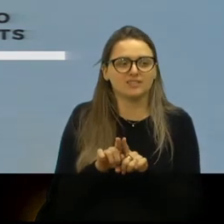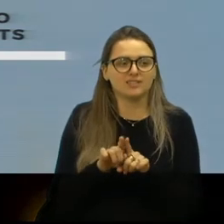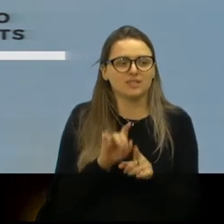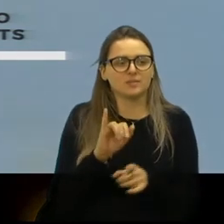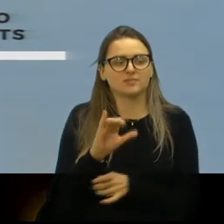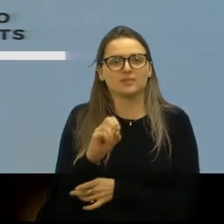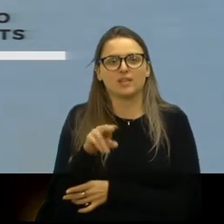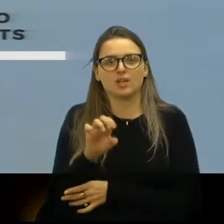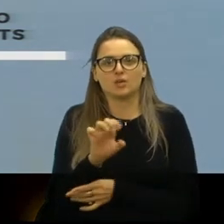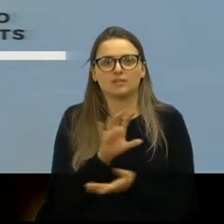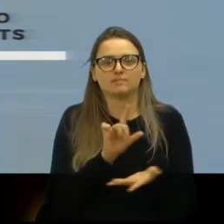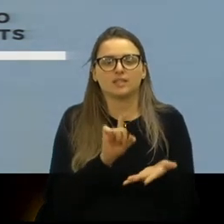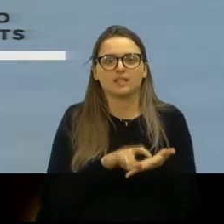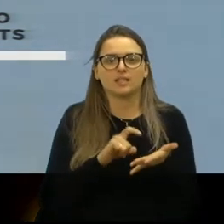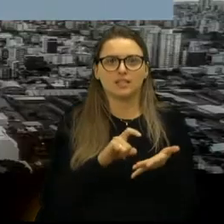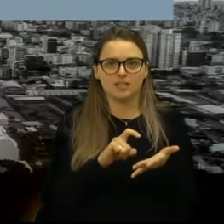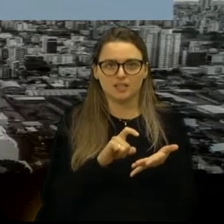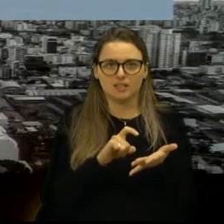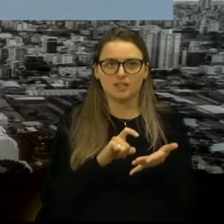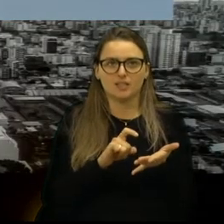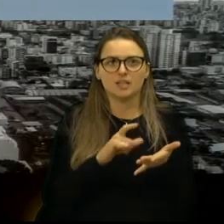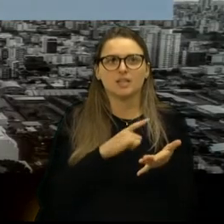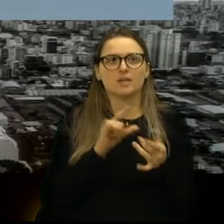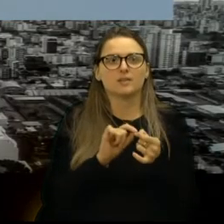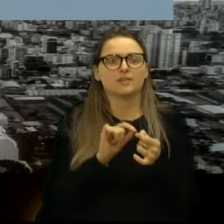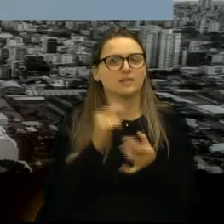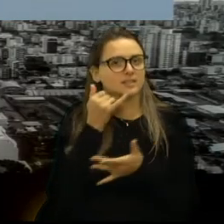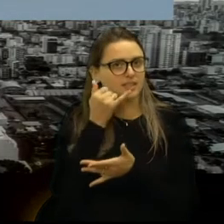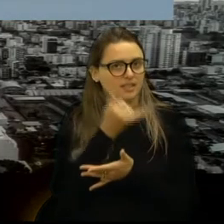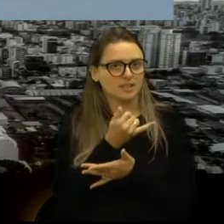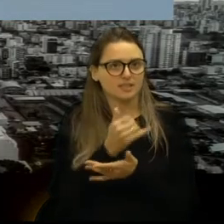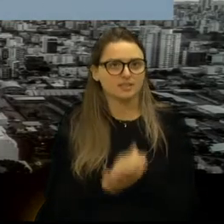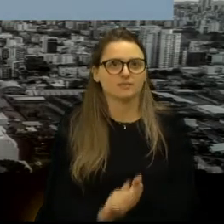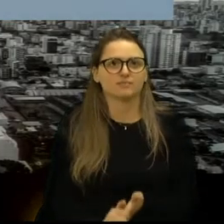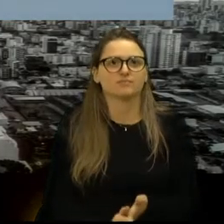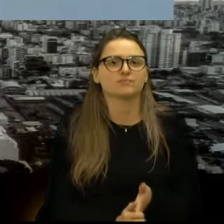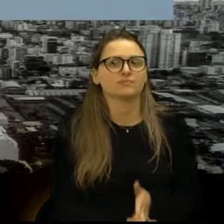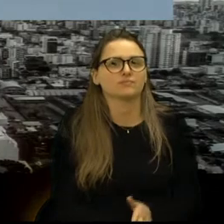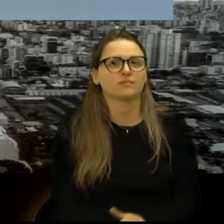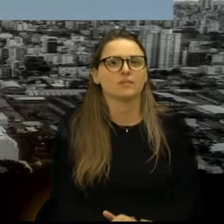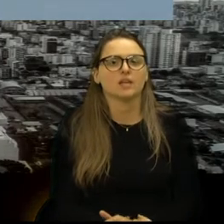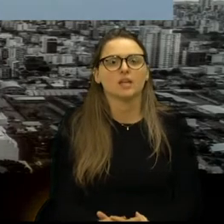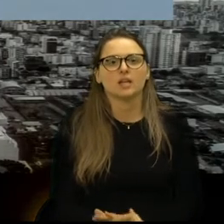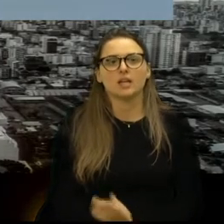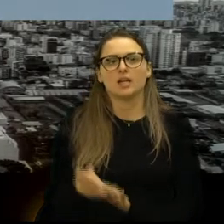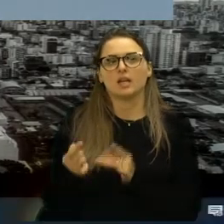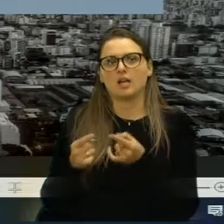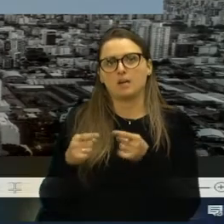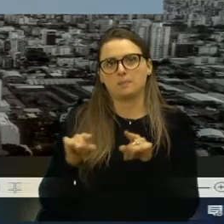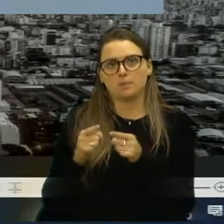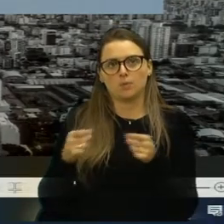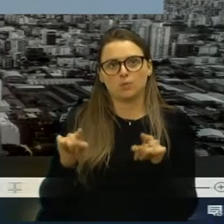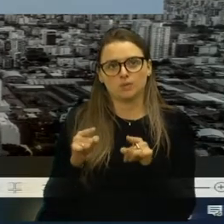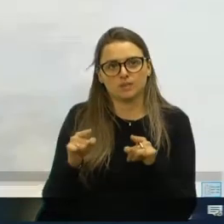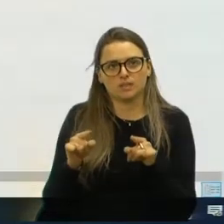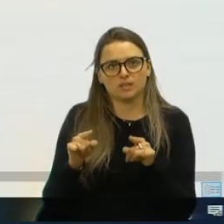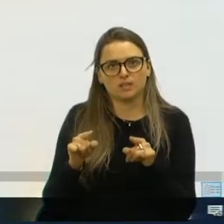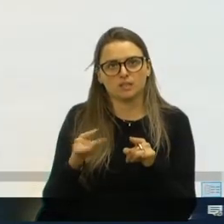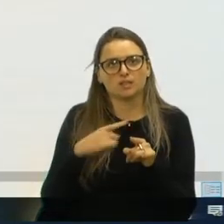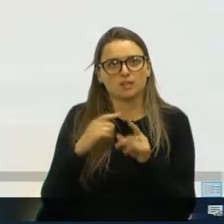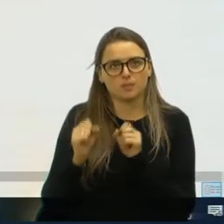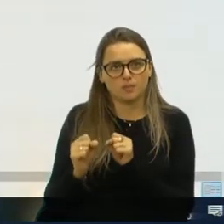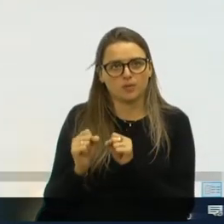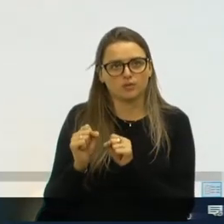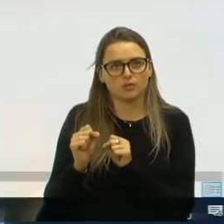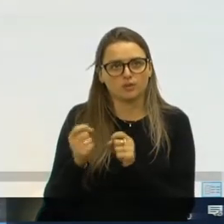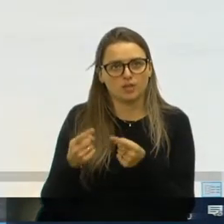aplicativo ou para telefone para fazer a ligação. A vinheta, acho que dá... Acho que pode colocar a